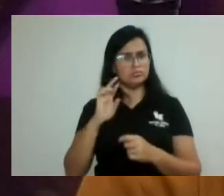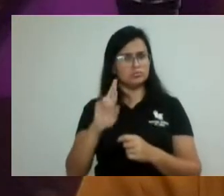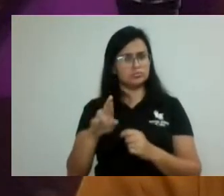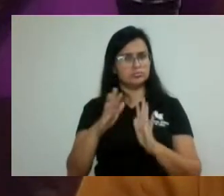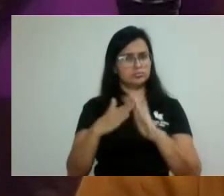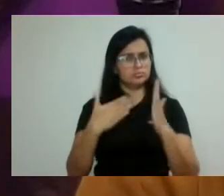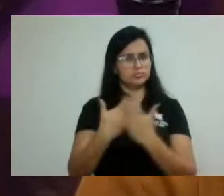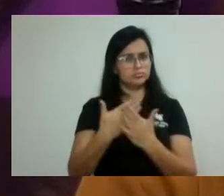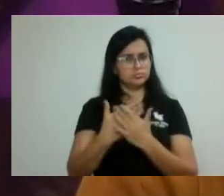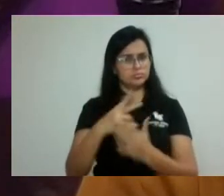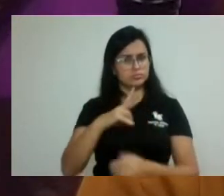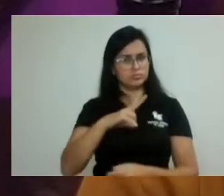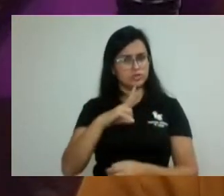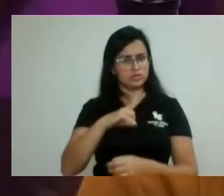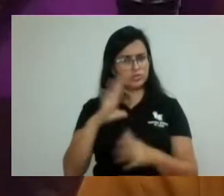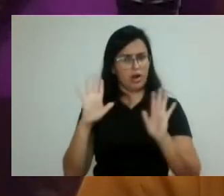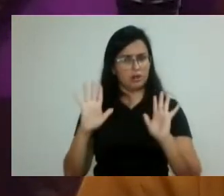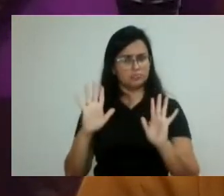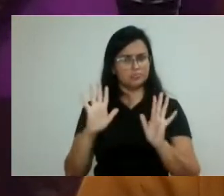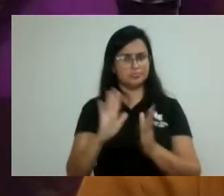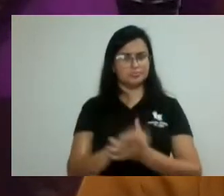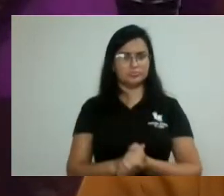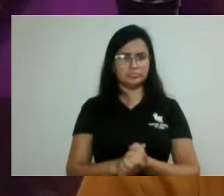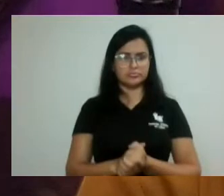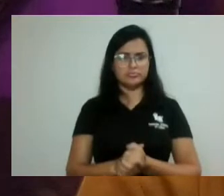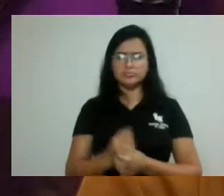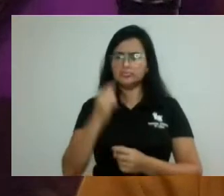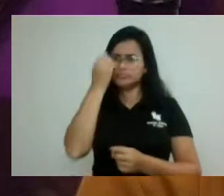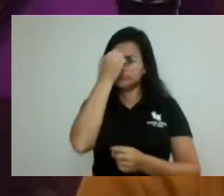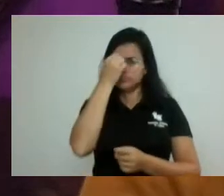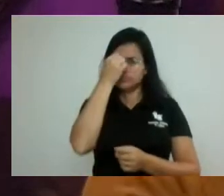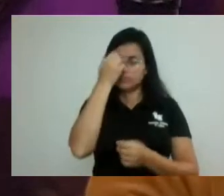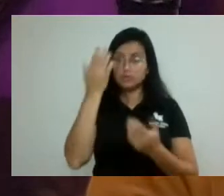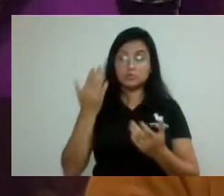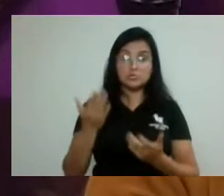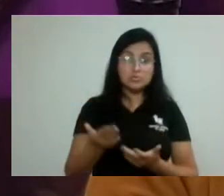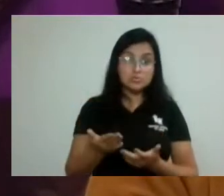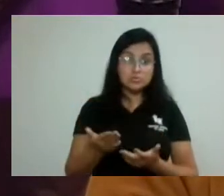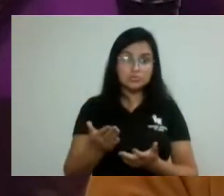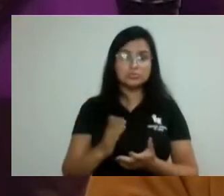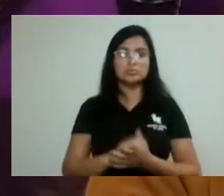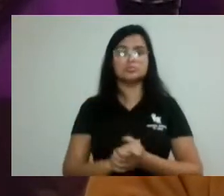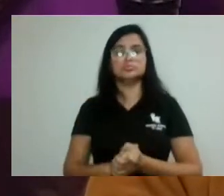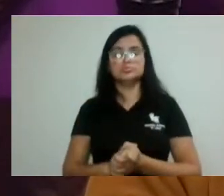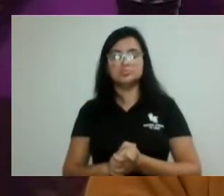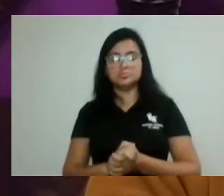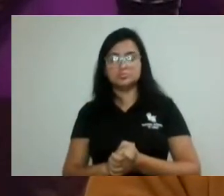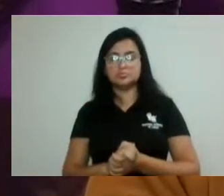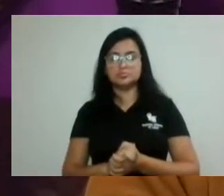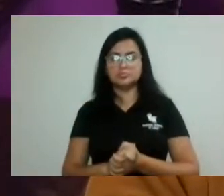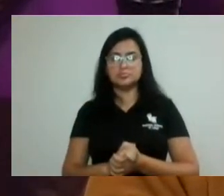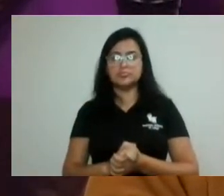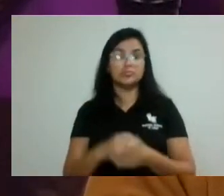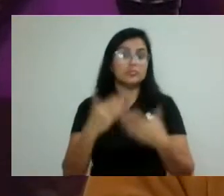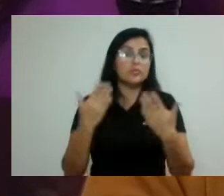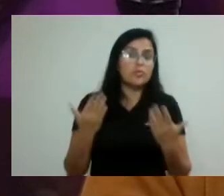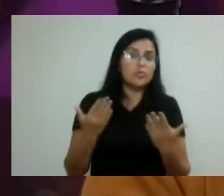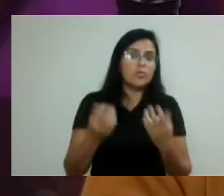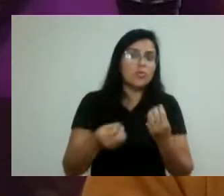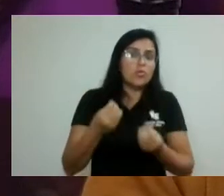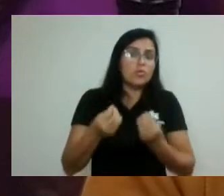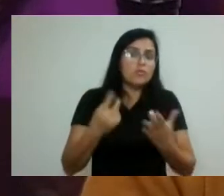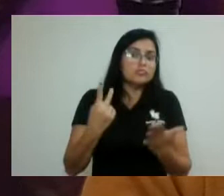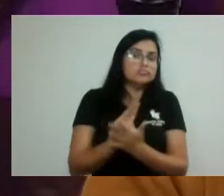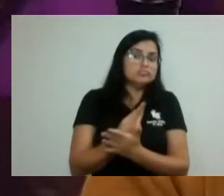pensando qual vai ser o grau de perseguição até mesmo diante do